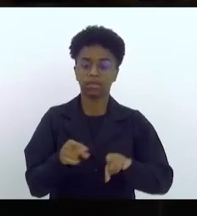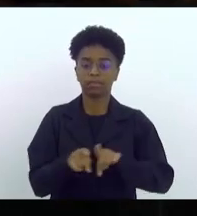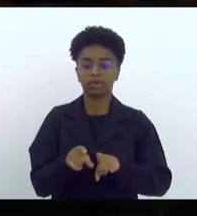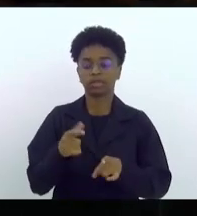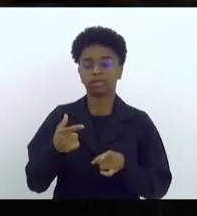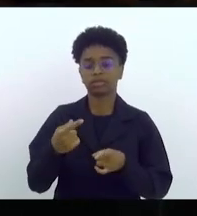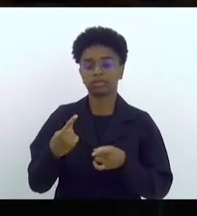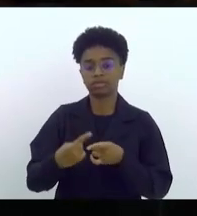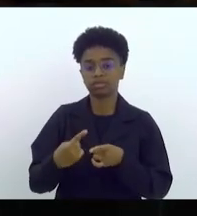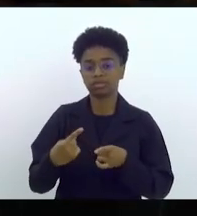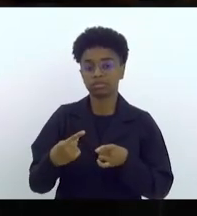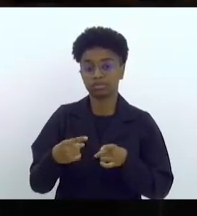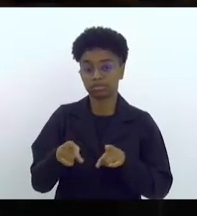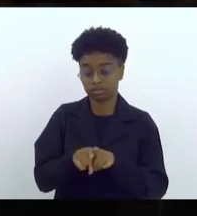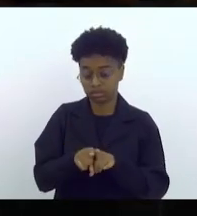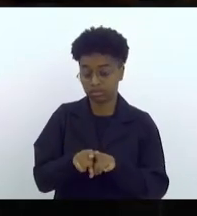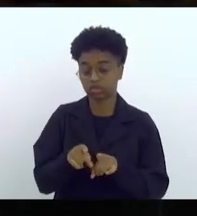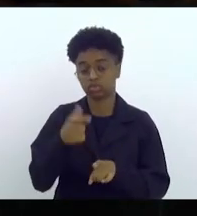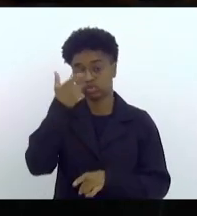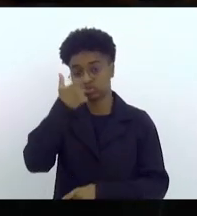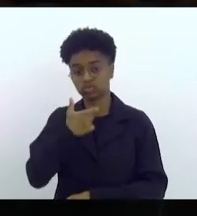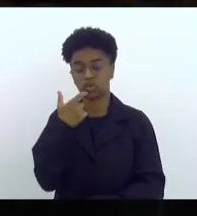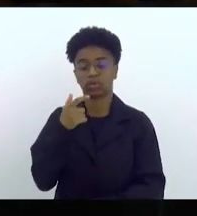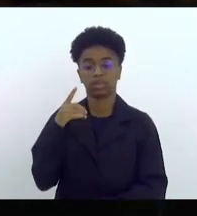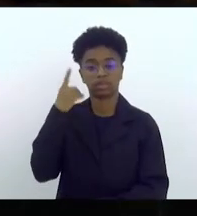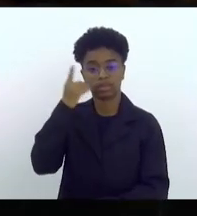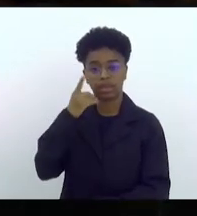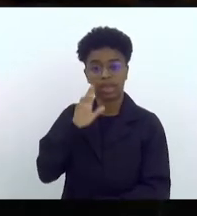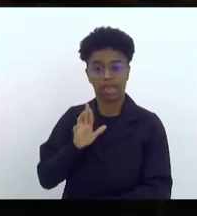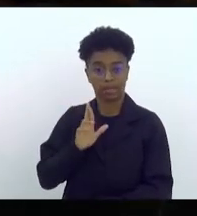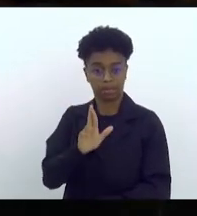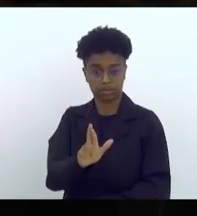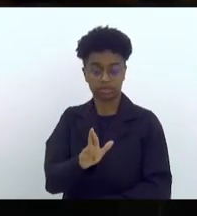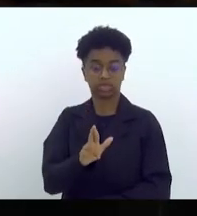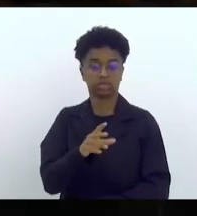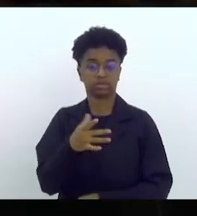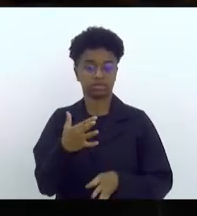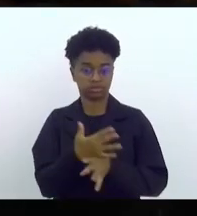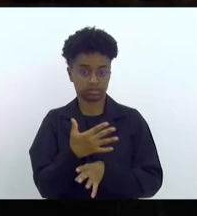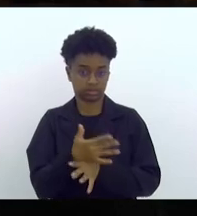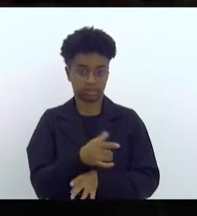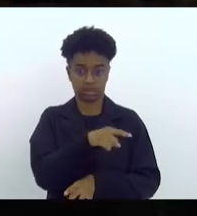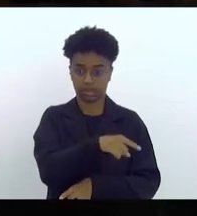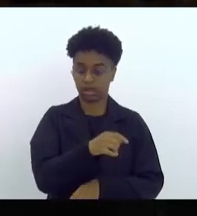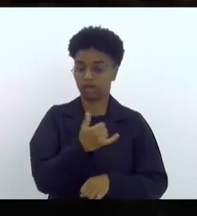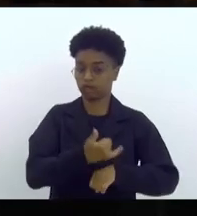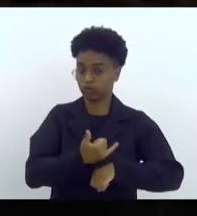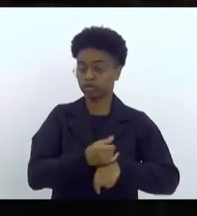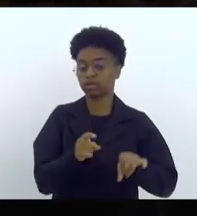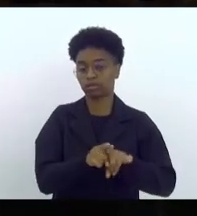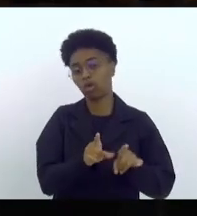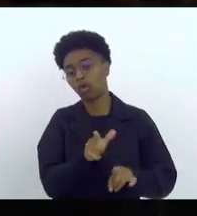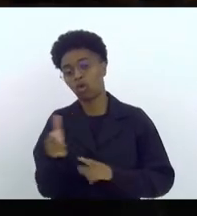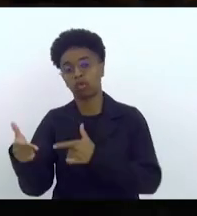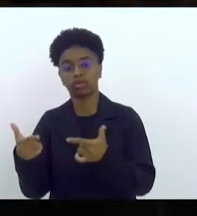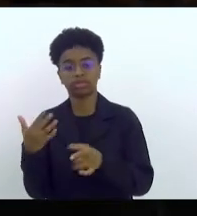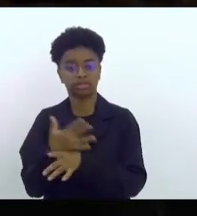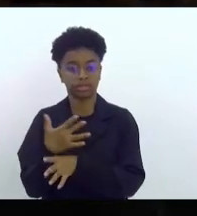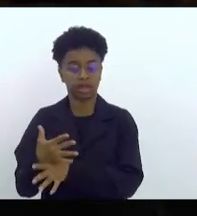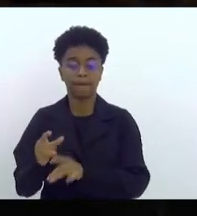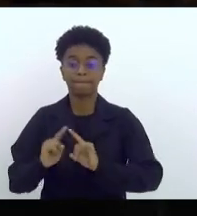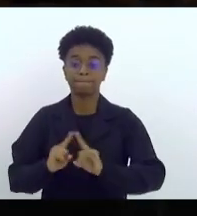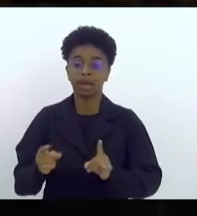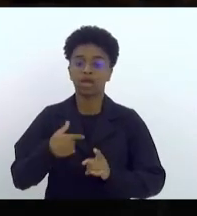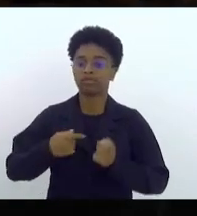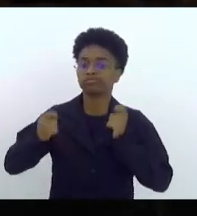que também representa o município de Volta Redonda, dentre os outros 91 municípios do nosso Estado, mas subo aqui como